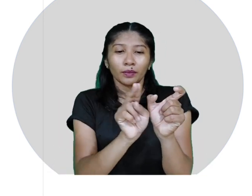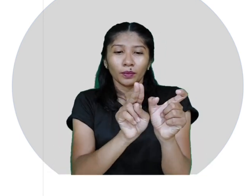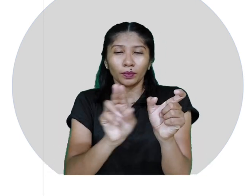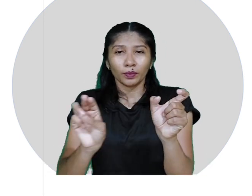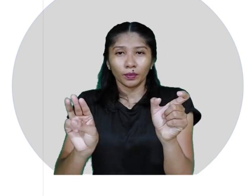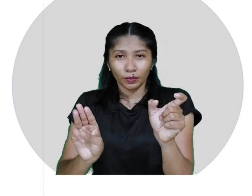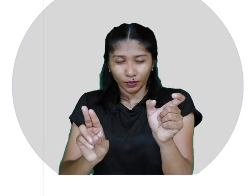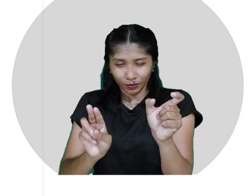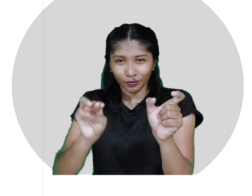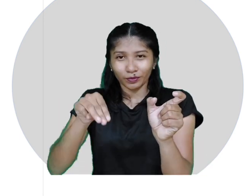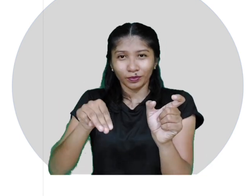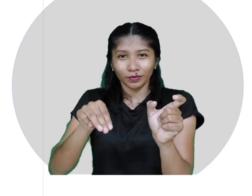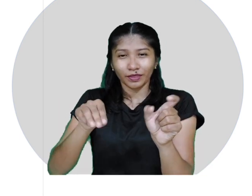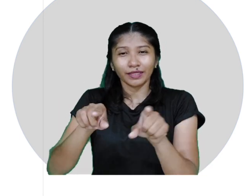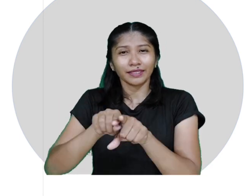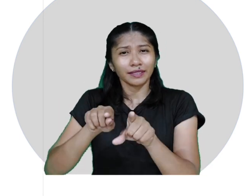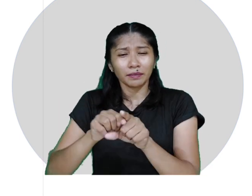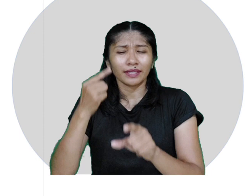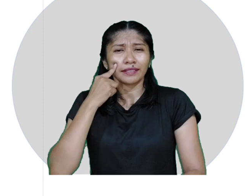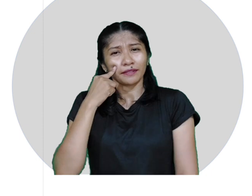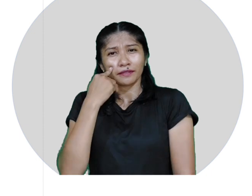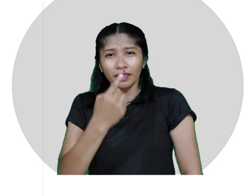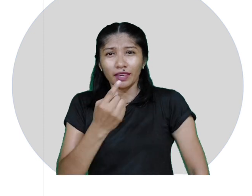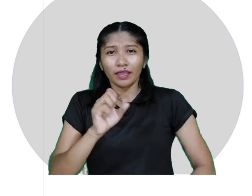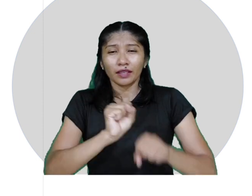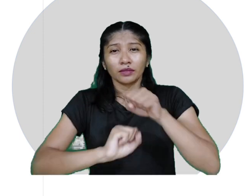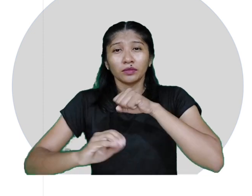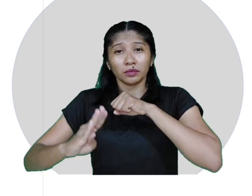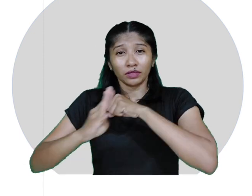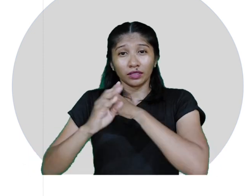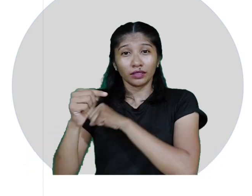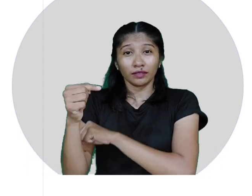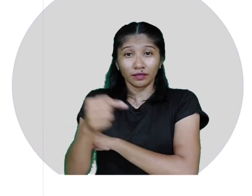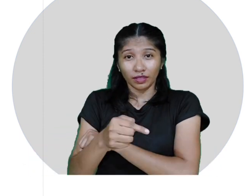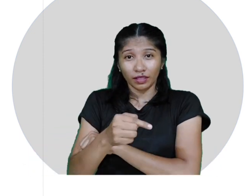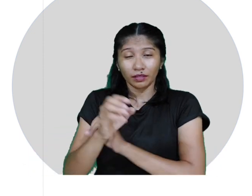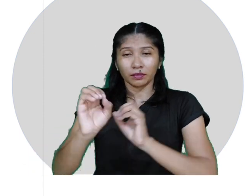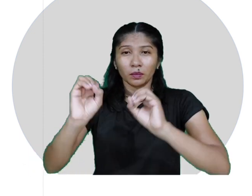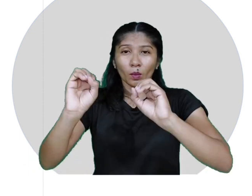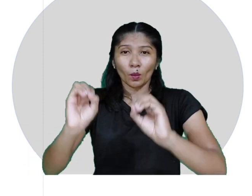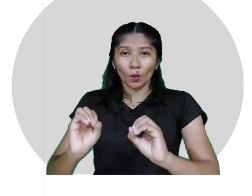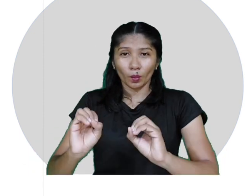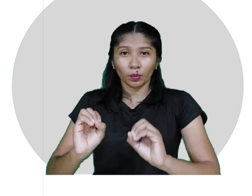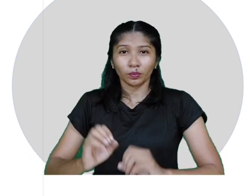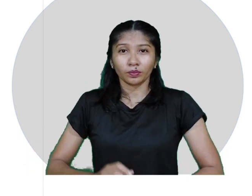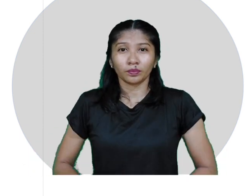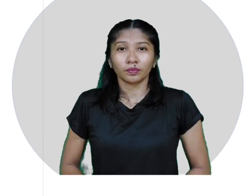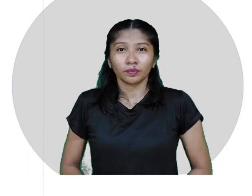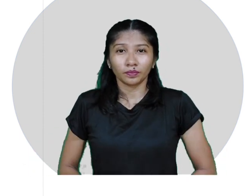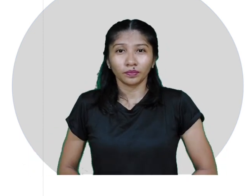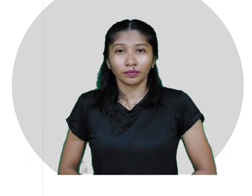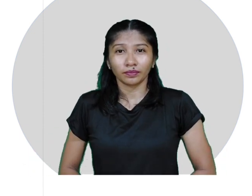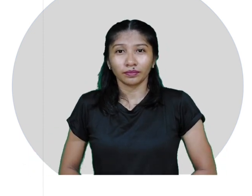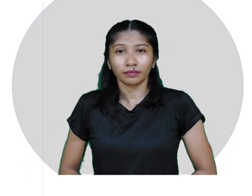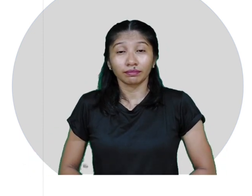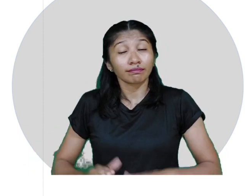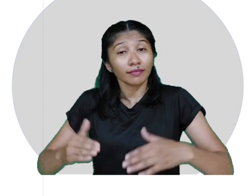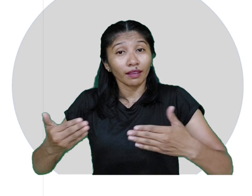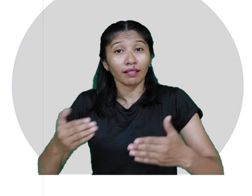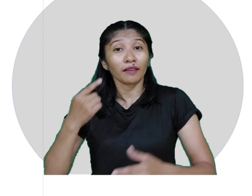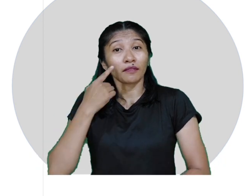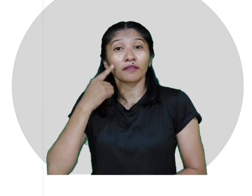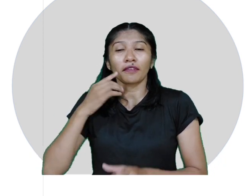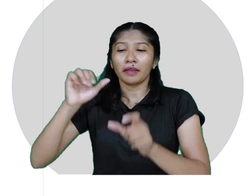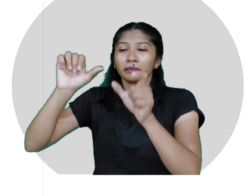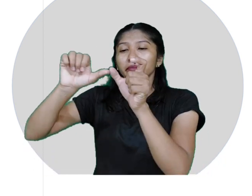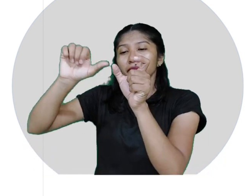mas também porque este substantivo, ele é neutro. Assim fica a sua declinação.